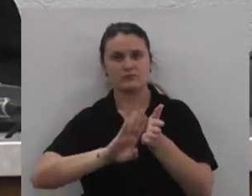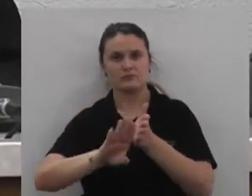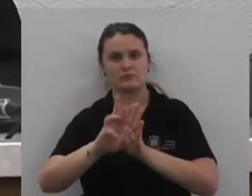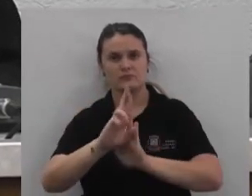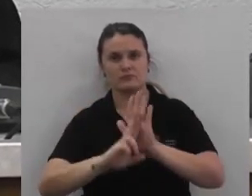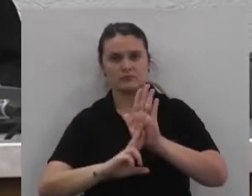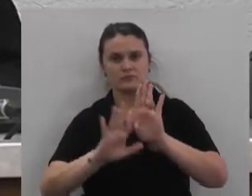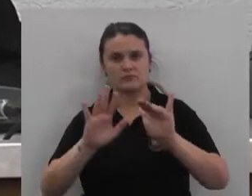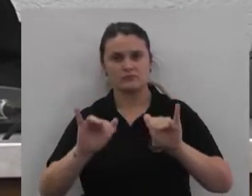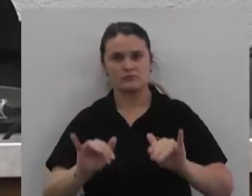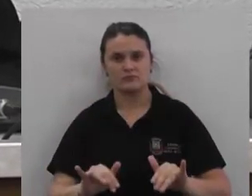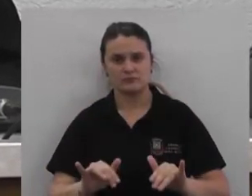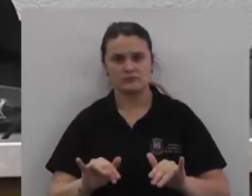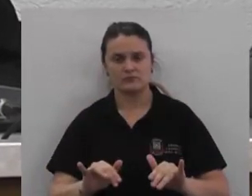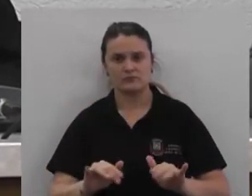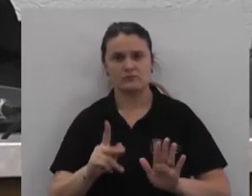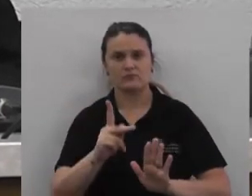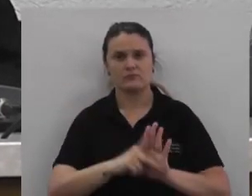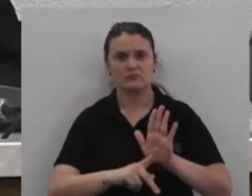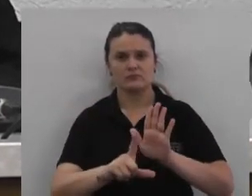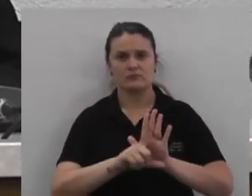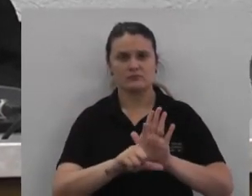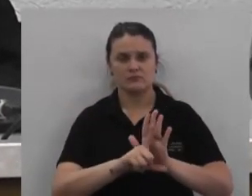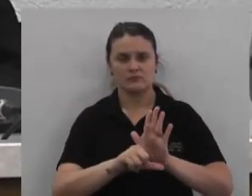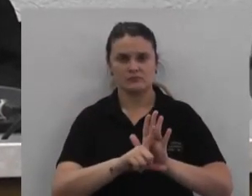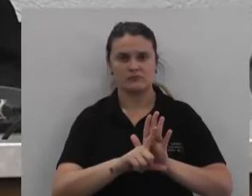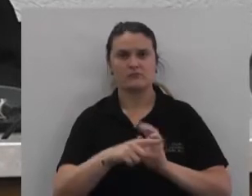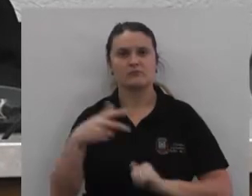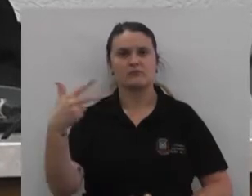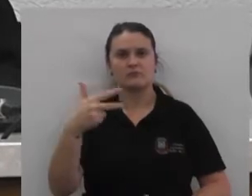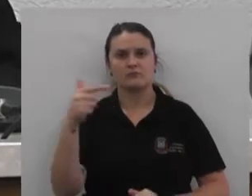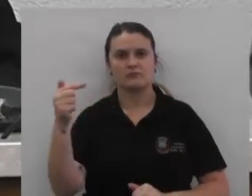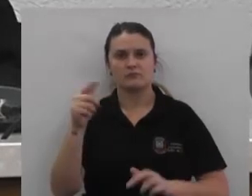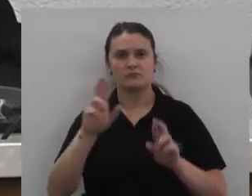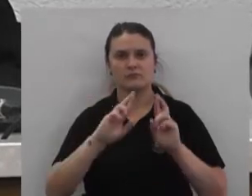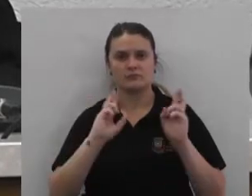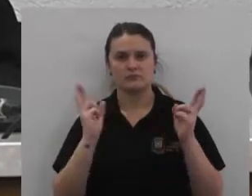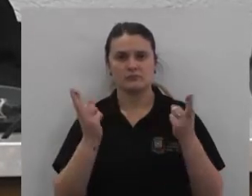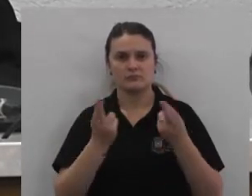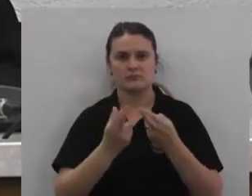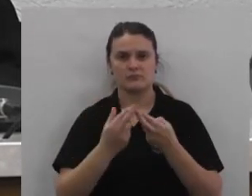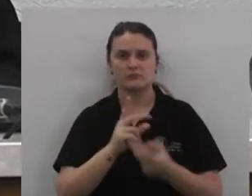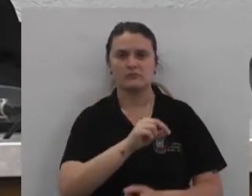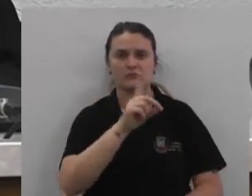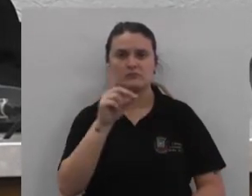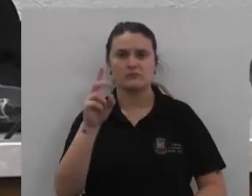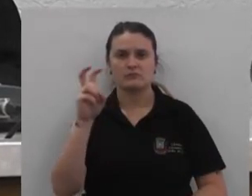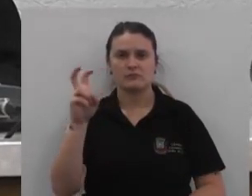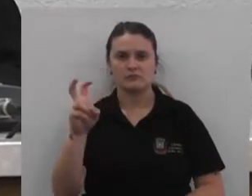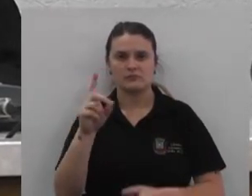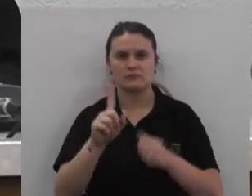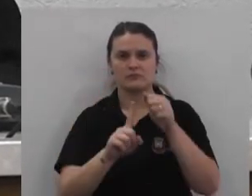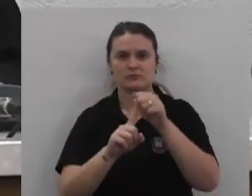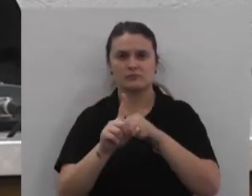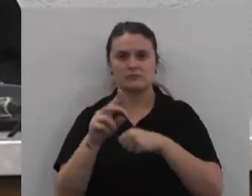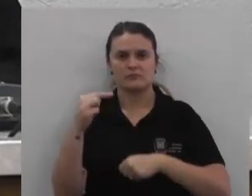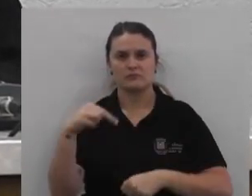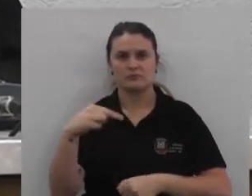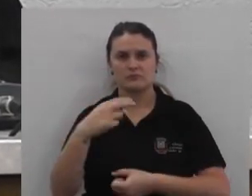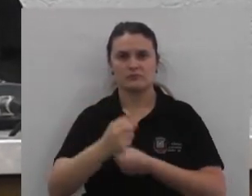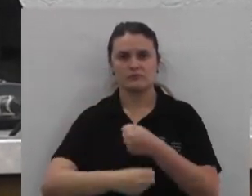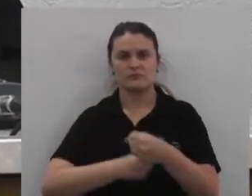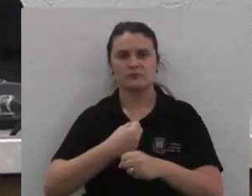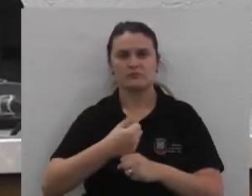dispensa da redação final Na 37ª reunião ordinária Do dia 5 de 11 de 2018